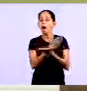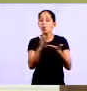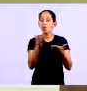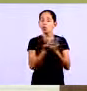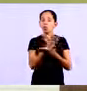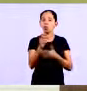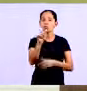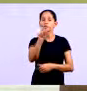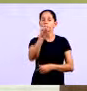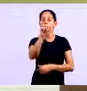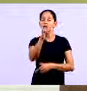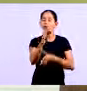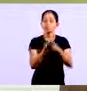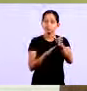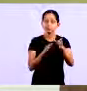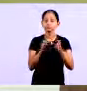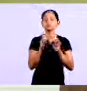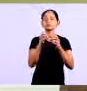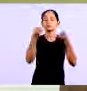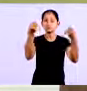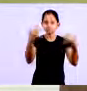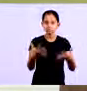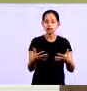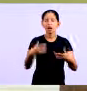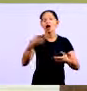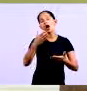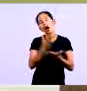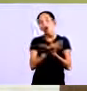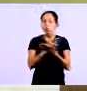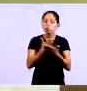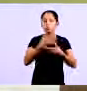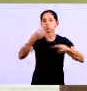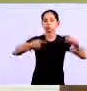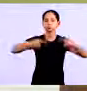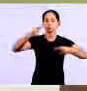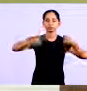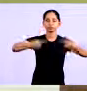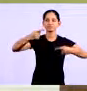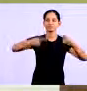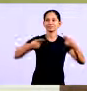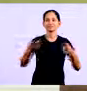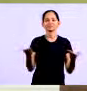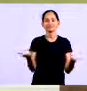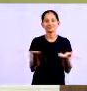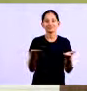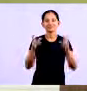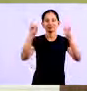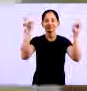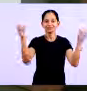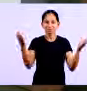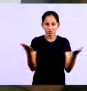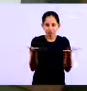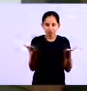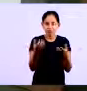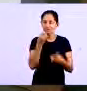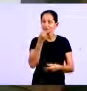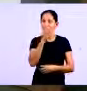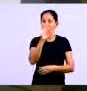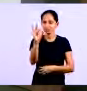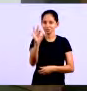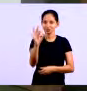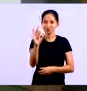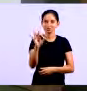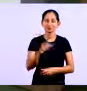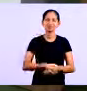ividade do AVA e discutir mais alguns assuntos referentes ao nosso tema de hoje o tema hoje está bom está bom